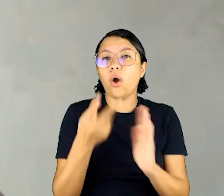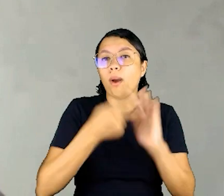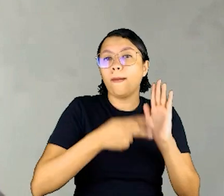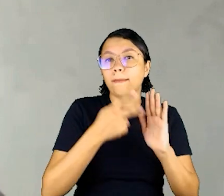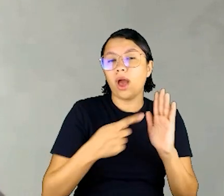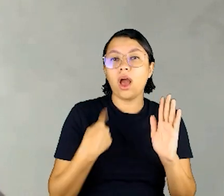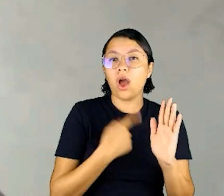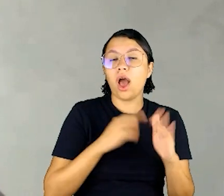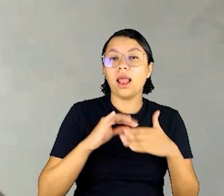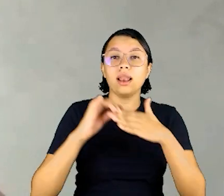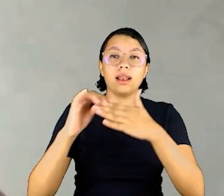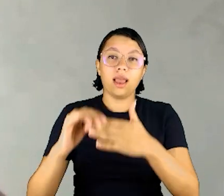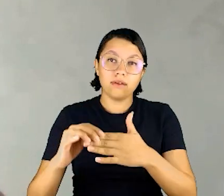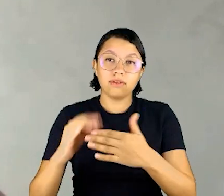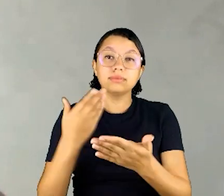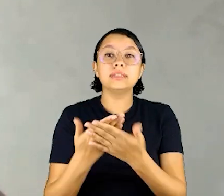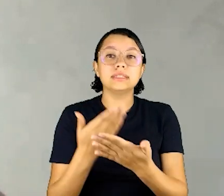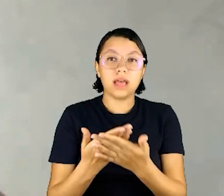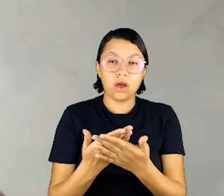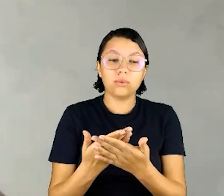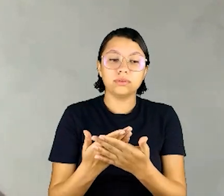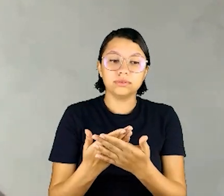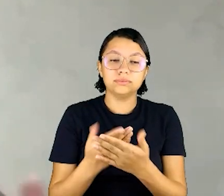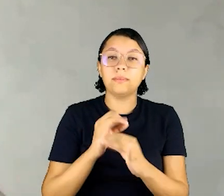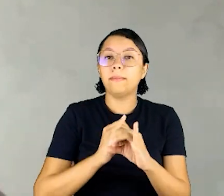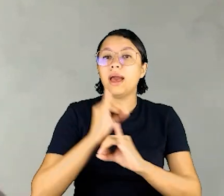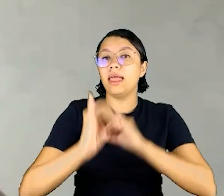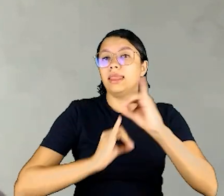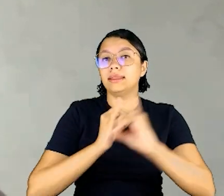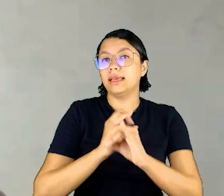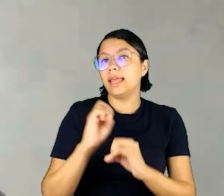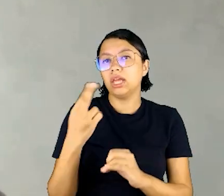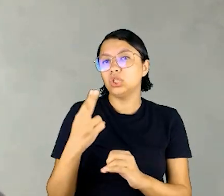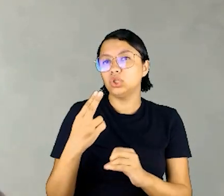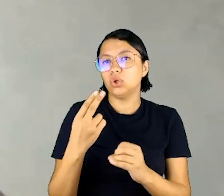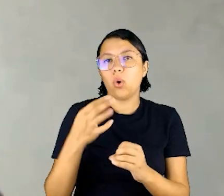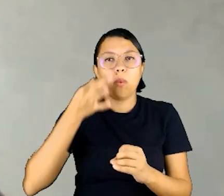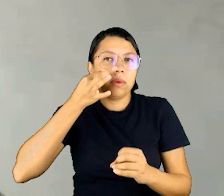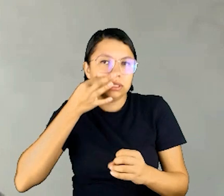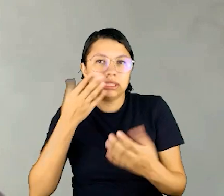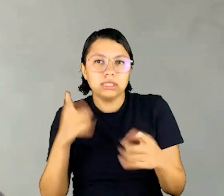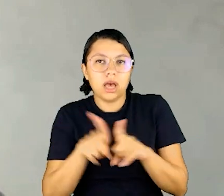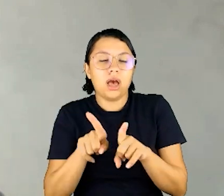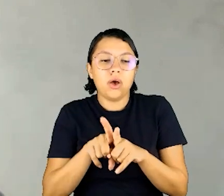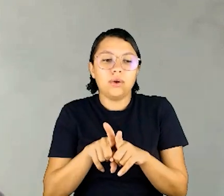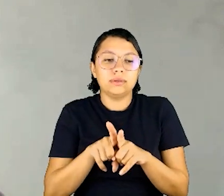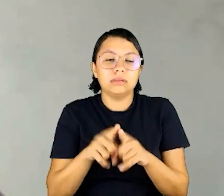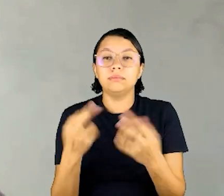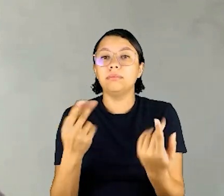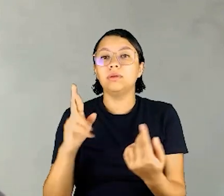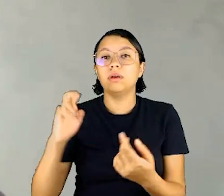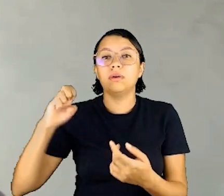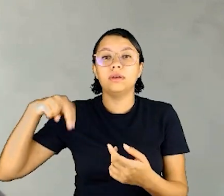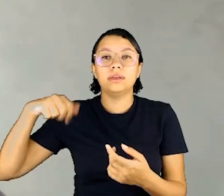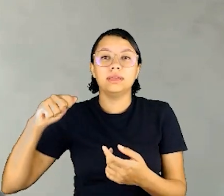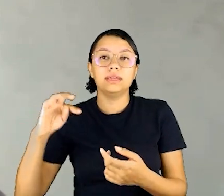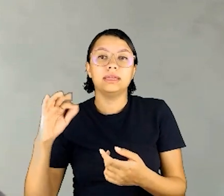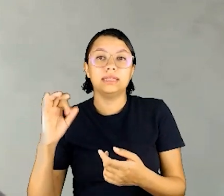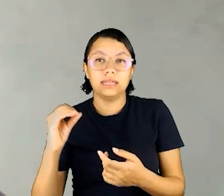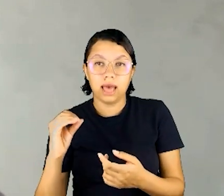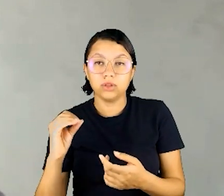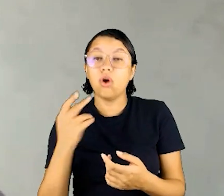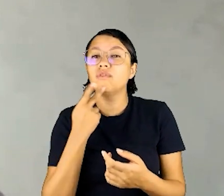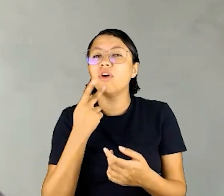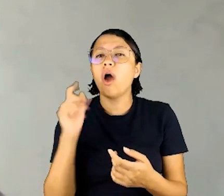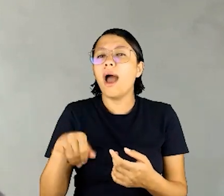desse projeto nós levamos essas aulas pela internet, ou de forma híbrida, ou presencial, e como o Renato